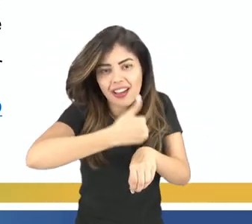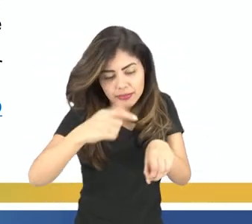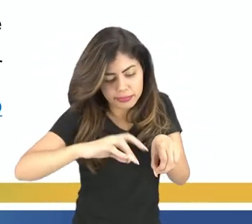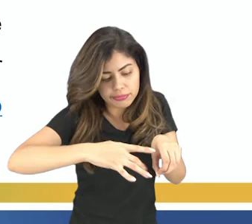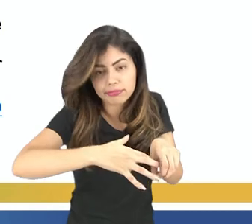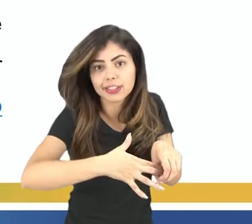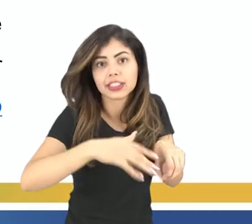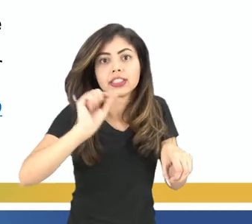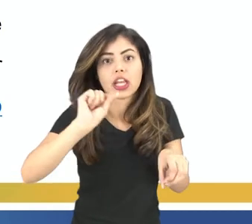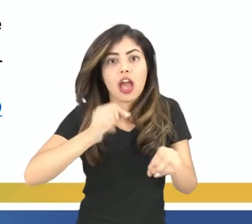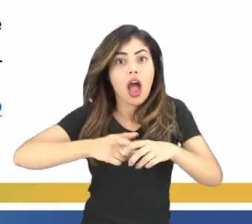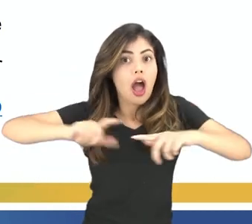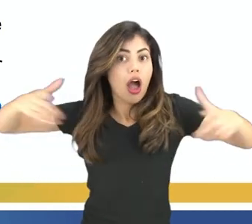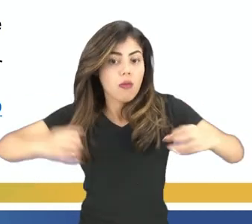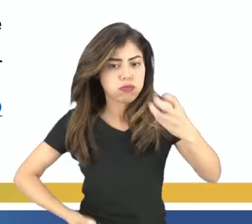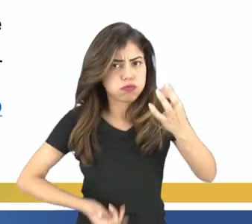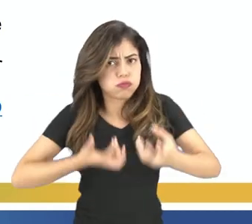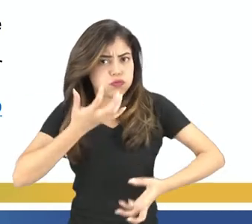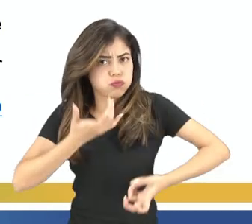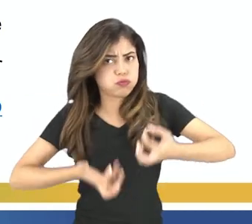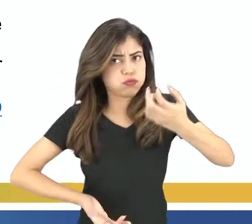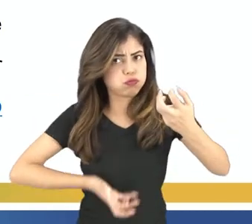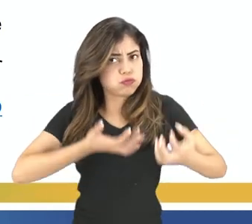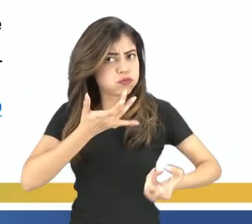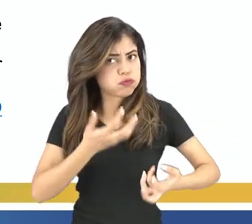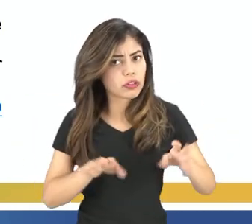materiais em altíssimas temperaturas,